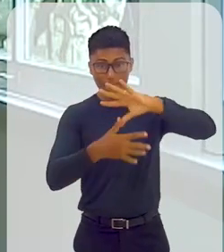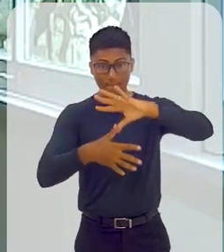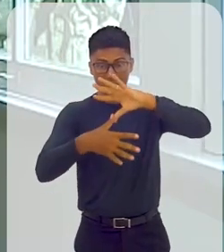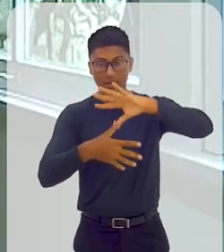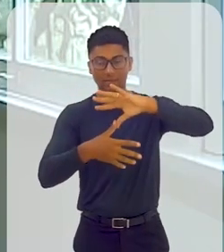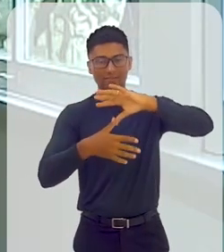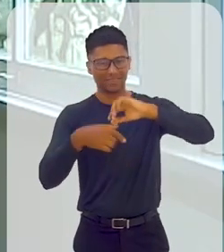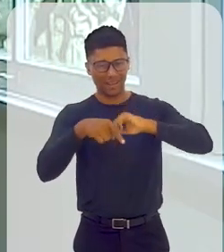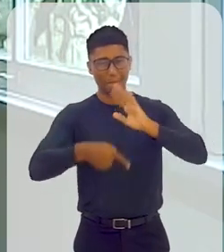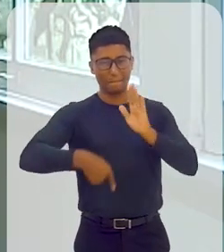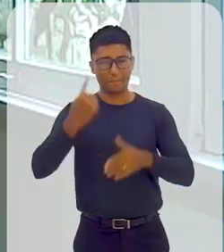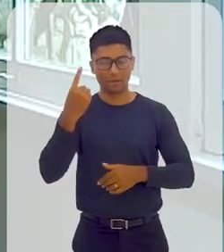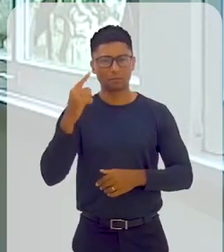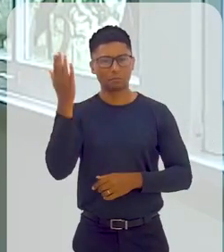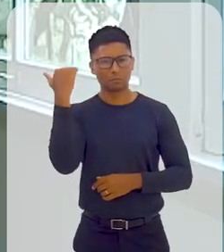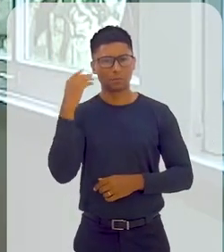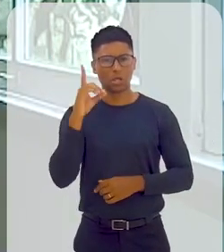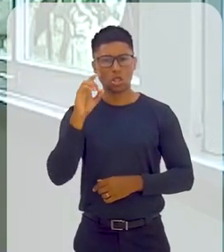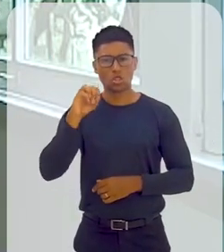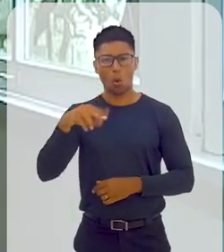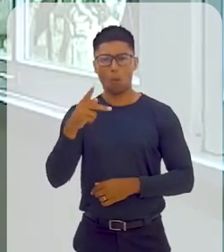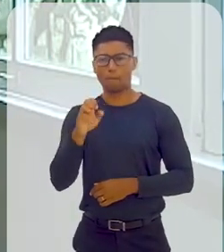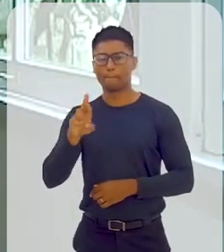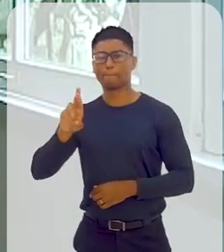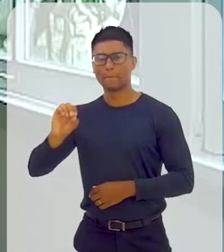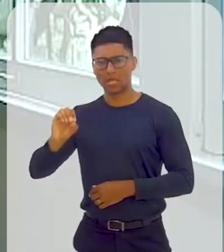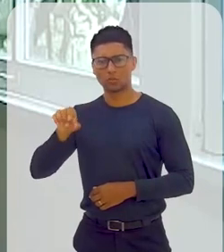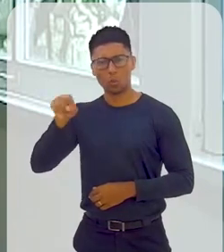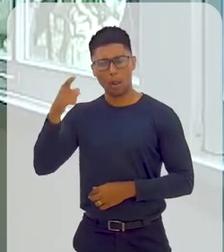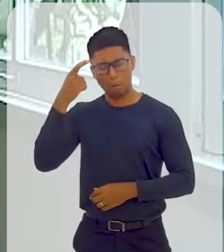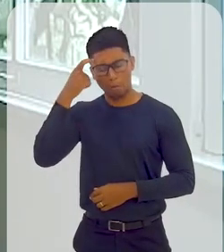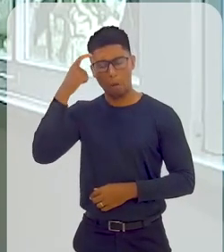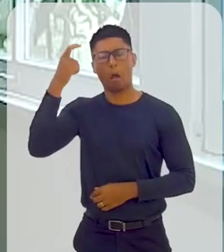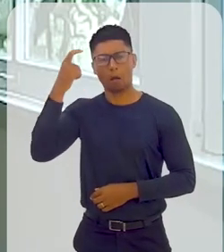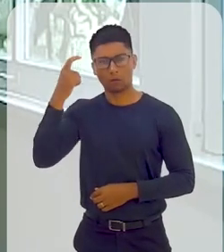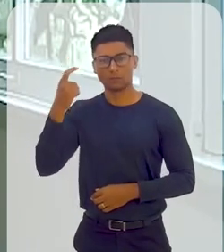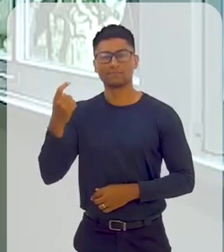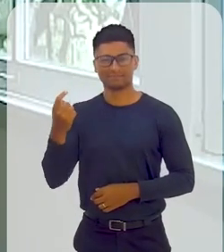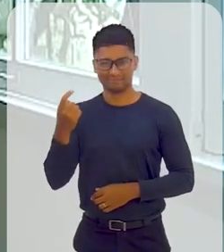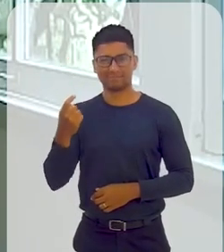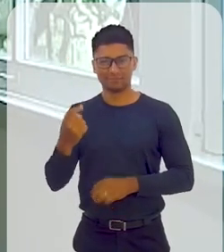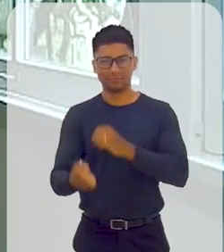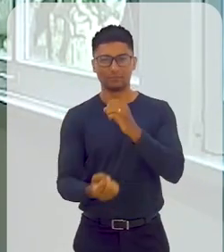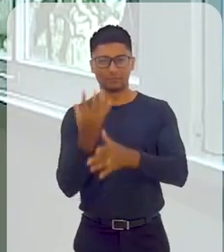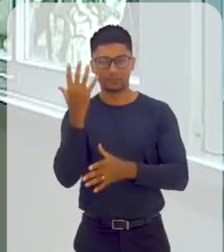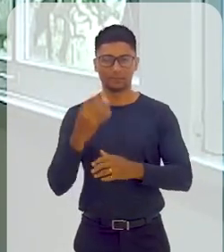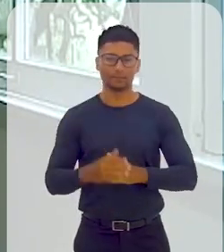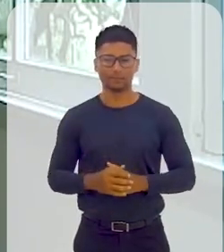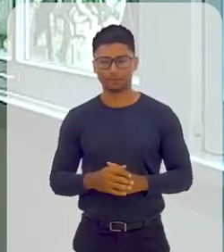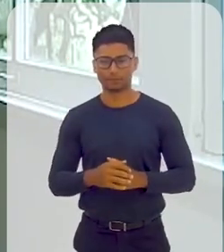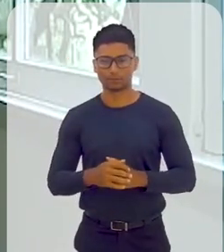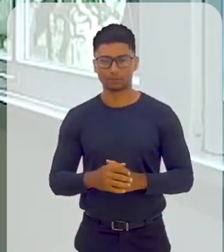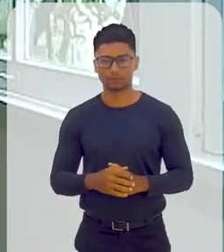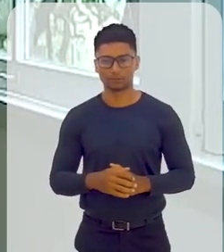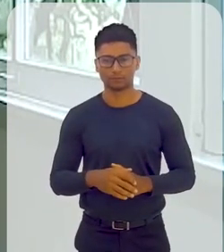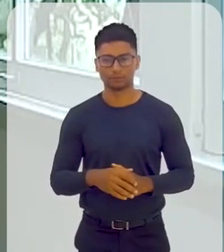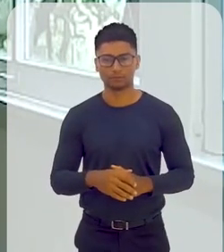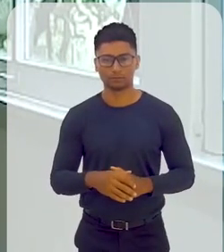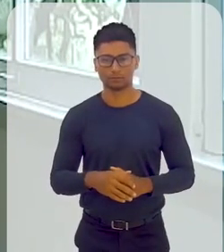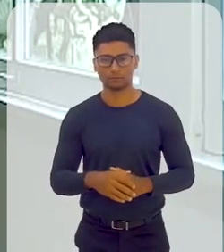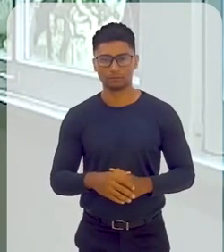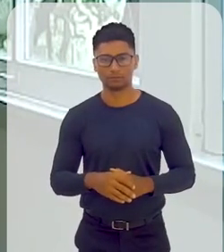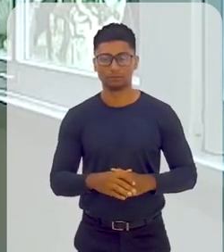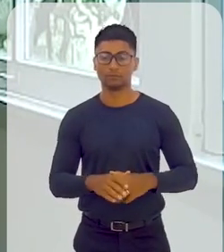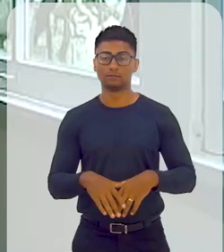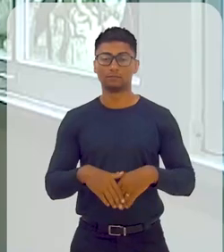a primeira. Então, naquela época, Dom Pedro realmente era uma pessoa iluminada e procurou por isso. Mas, enfim, voltando